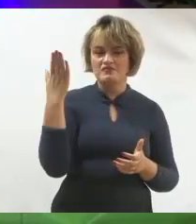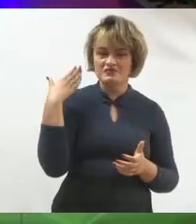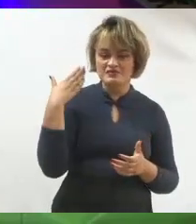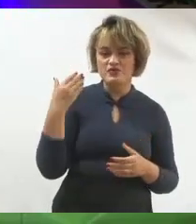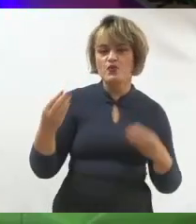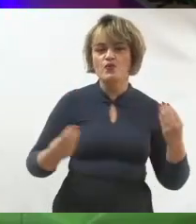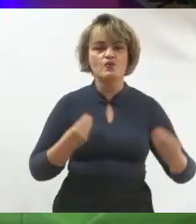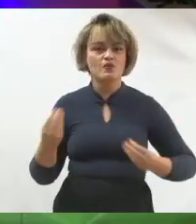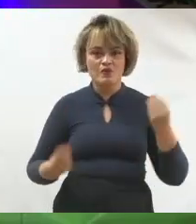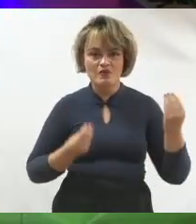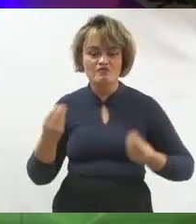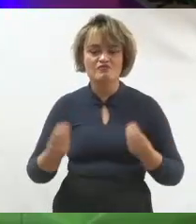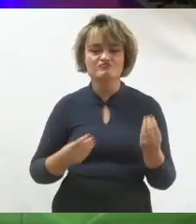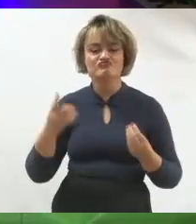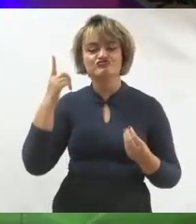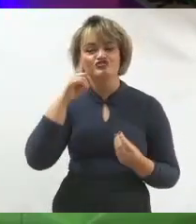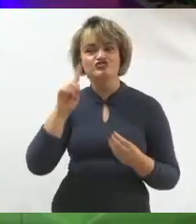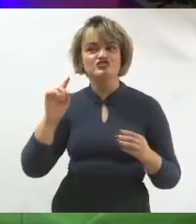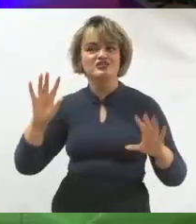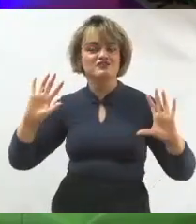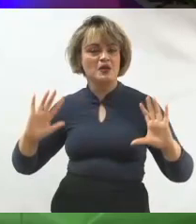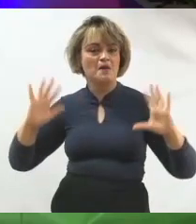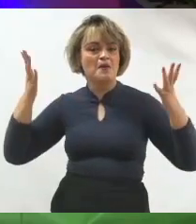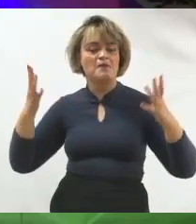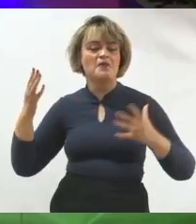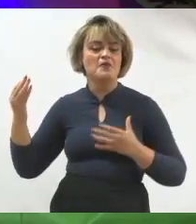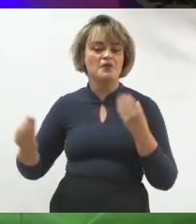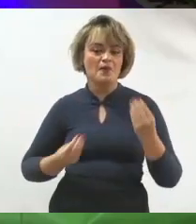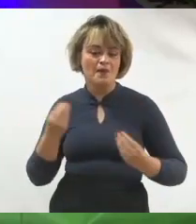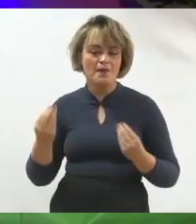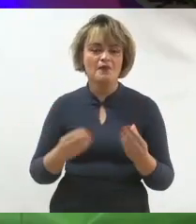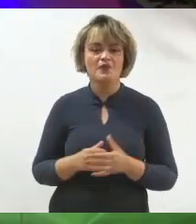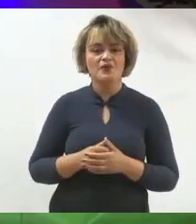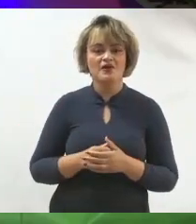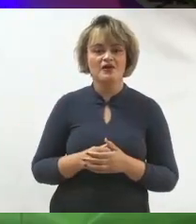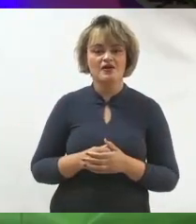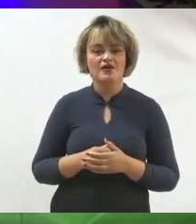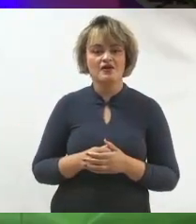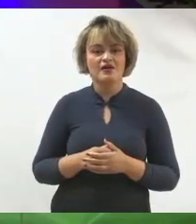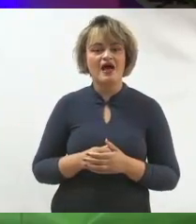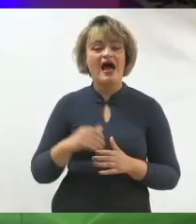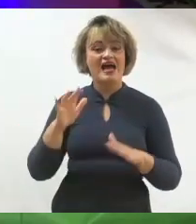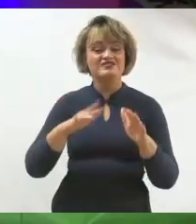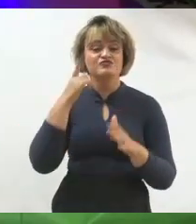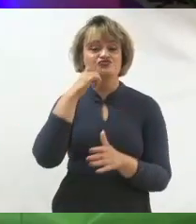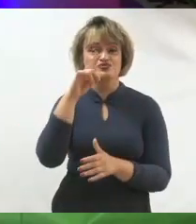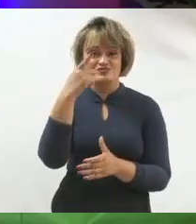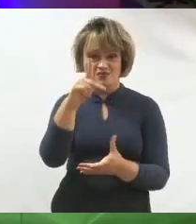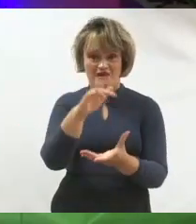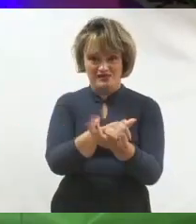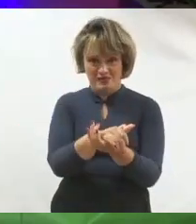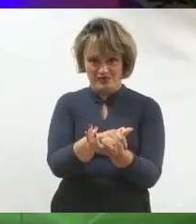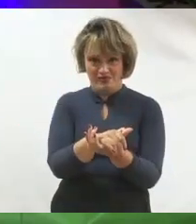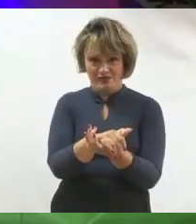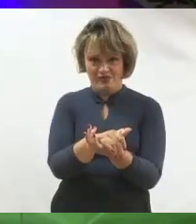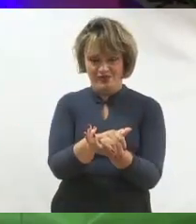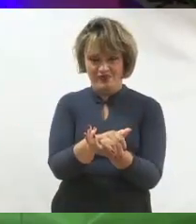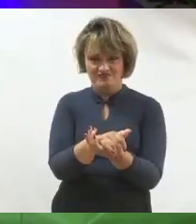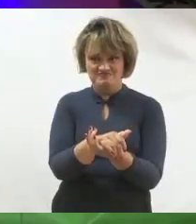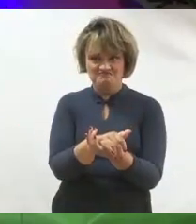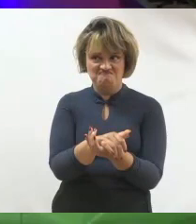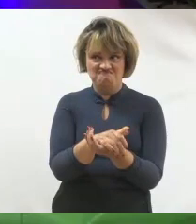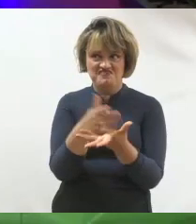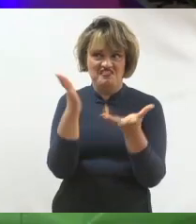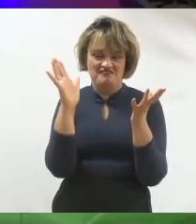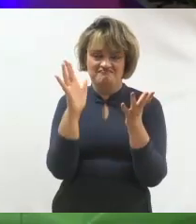Anote as datas comemorativas que são relevantes para você. Às vezes, a data, por exemplo, do seu casamento, que vai ser,